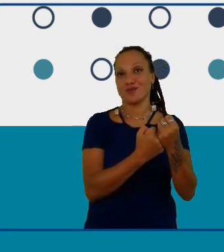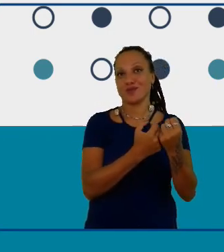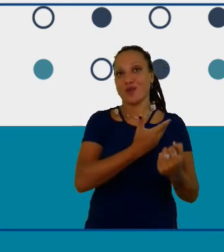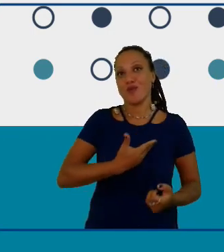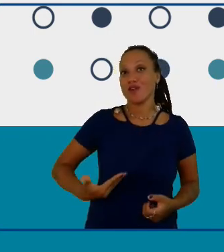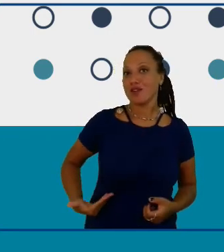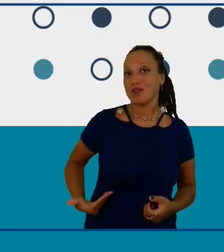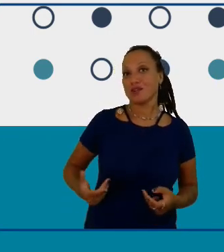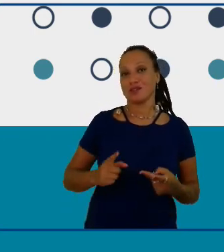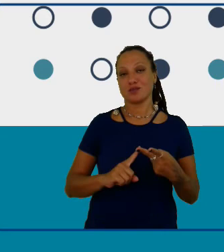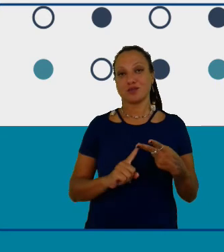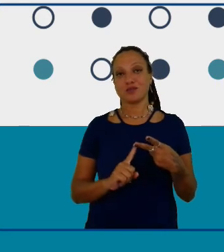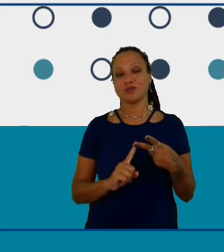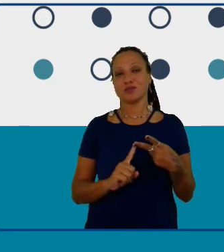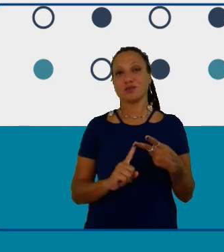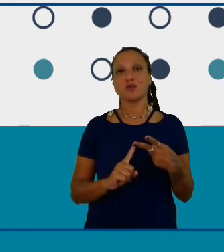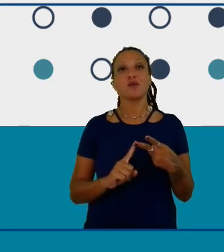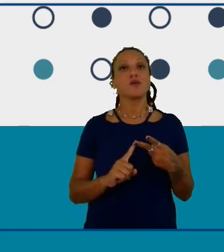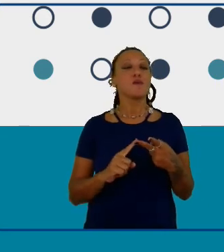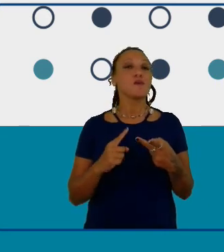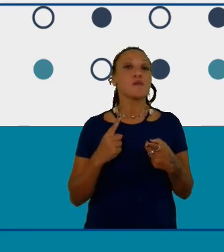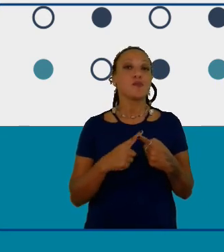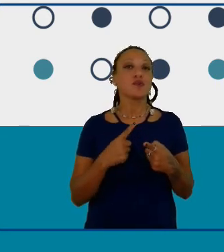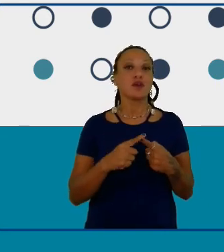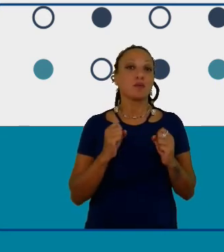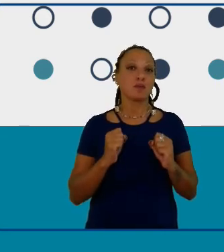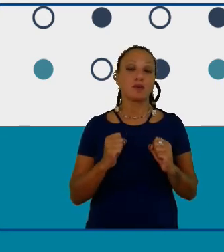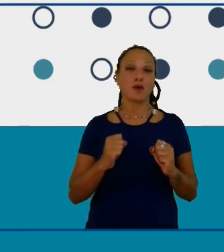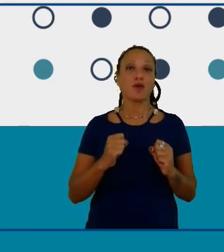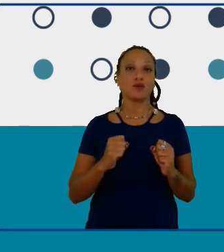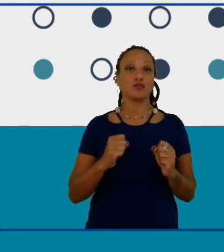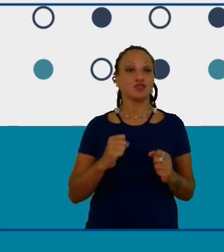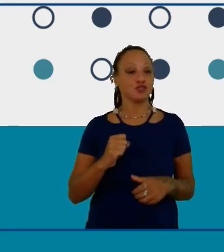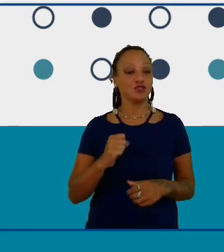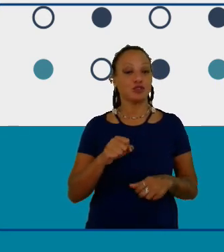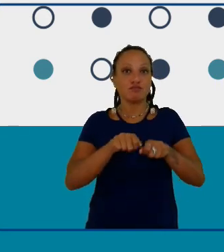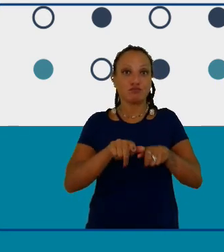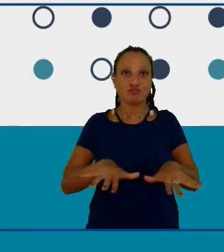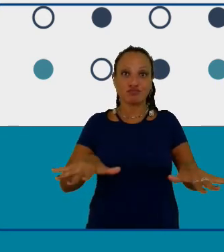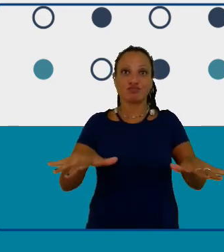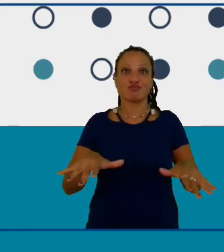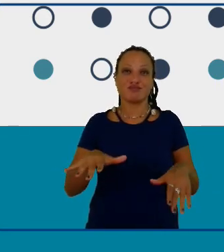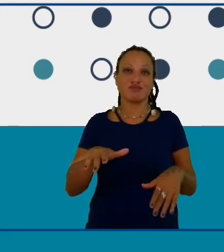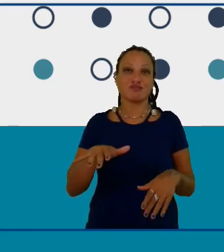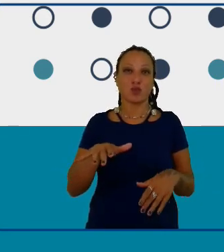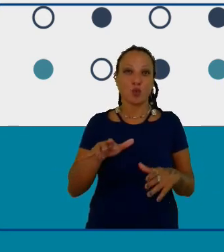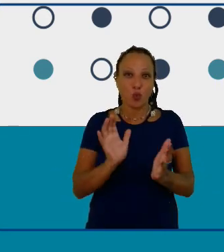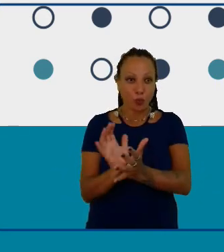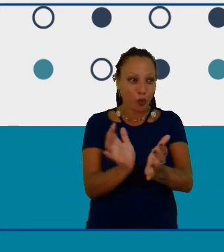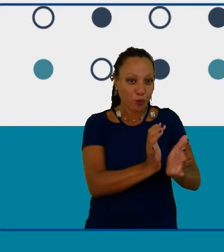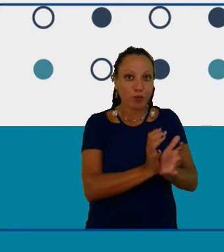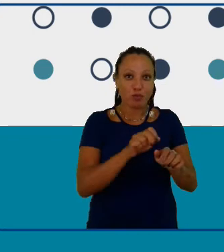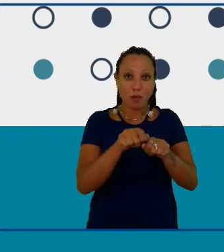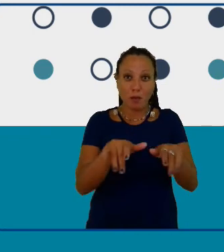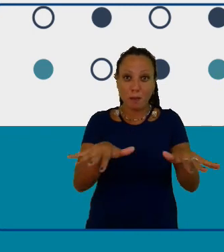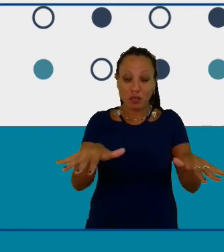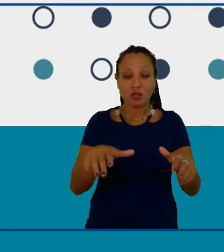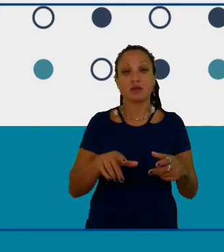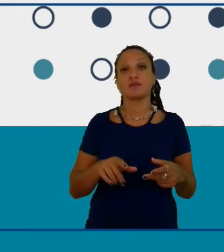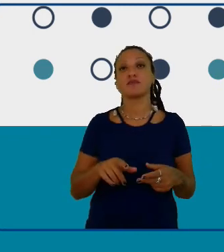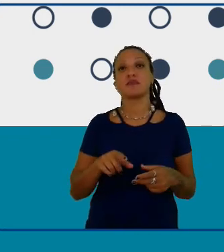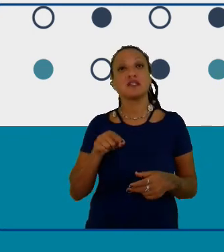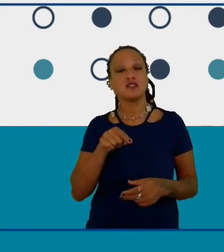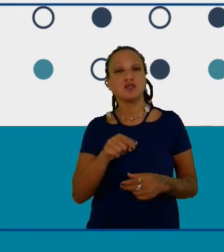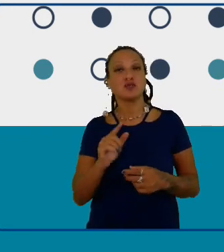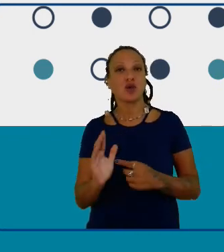para fazer com que isso chegue a mais cidades as mais regiões então deixar isso acaba nos ajudando a desenvolver um pensamento um pouco